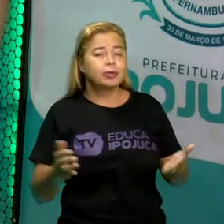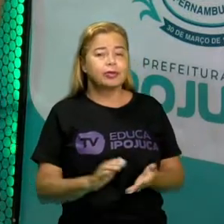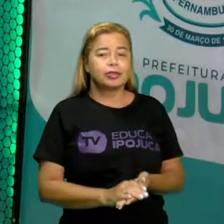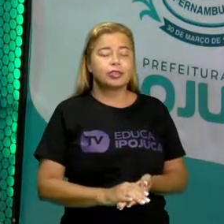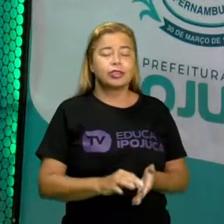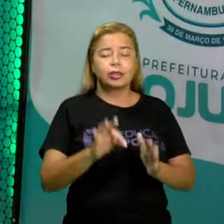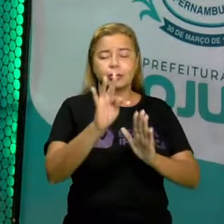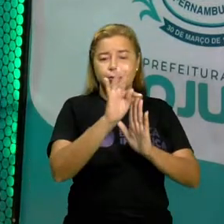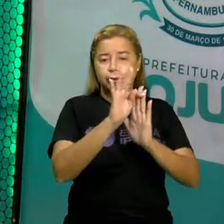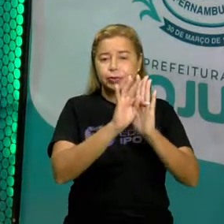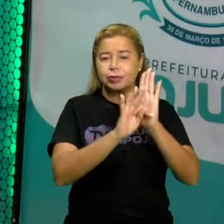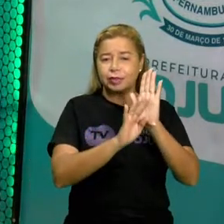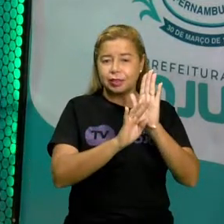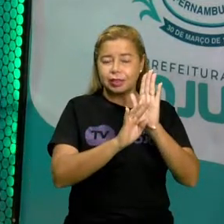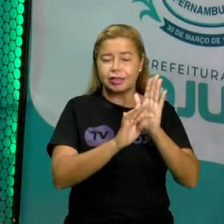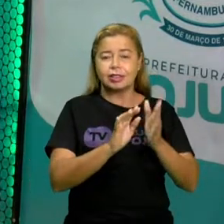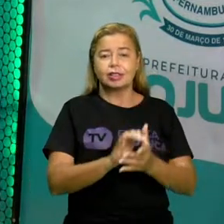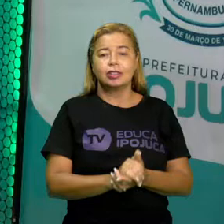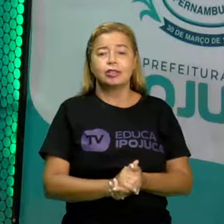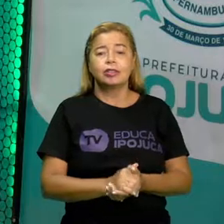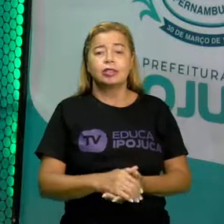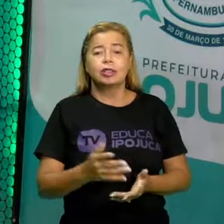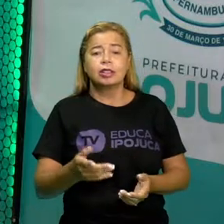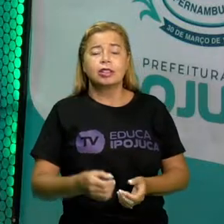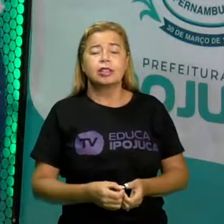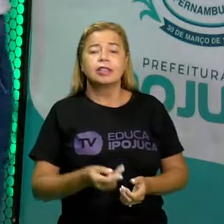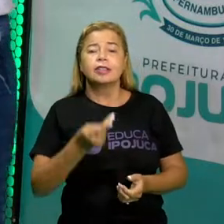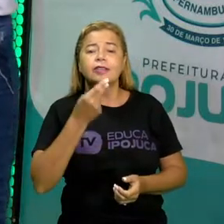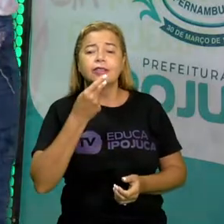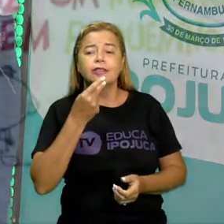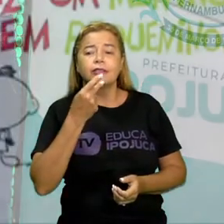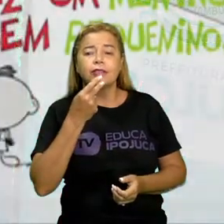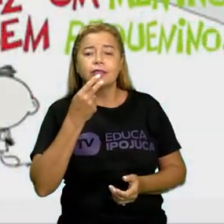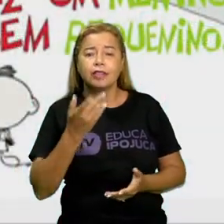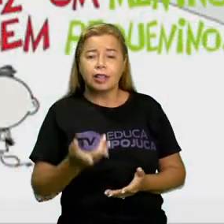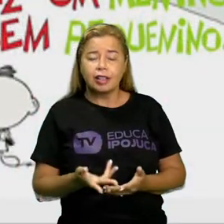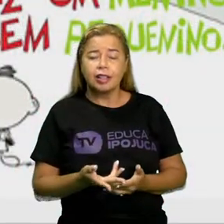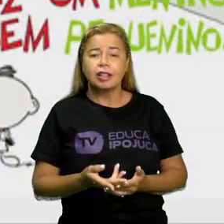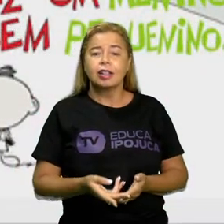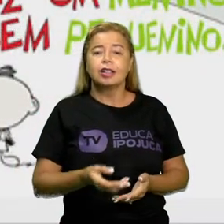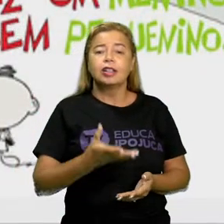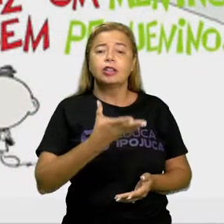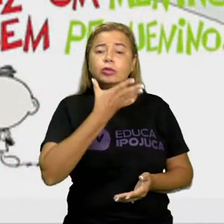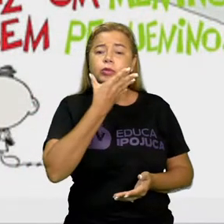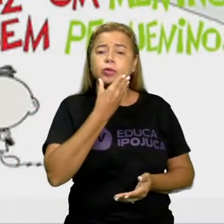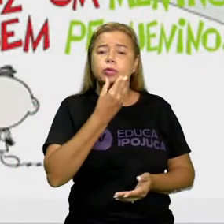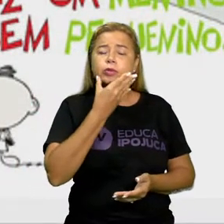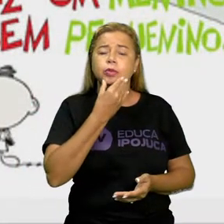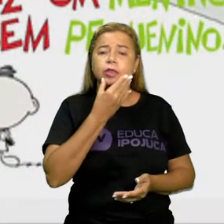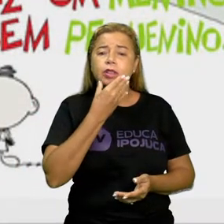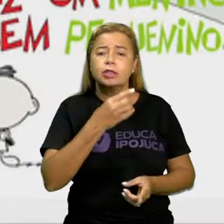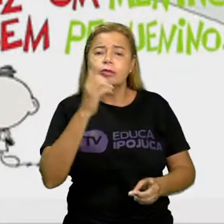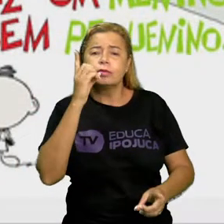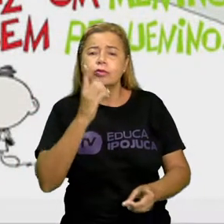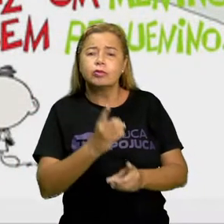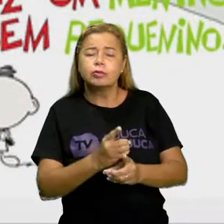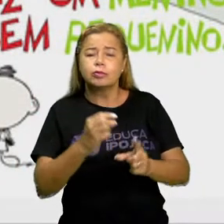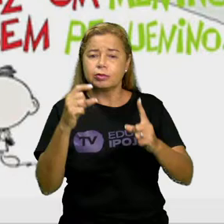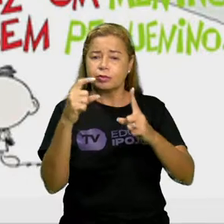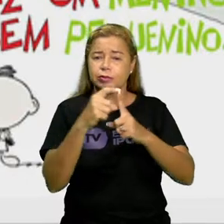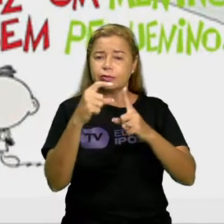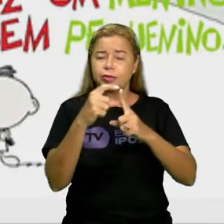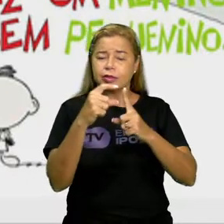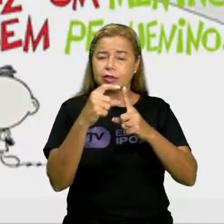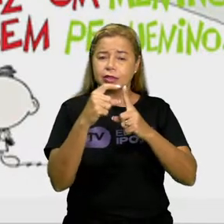uma história que fala do menino que descobriu as palavras. Esse